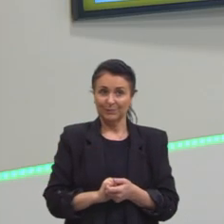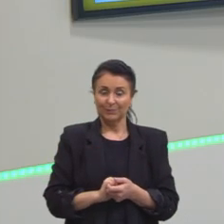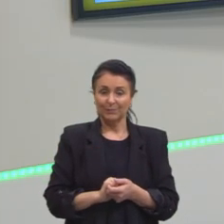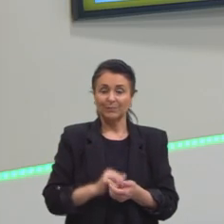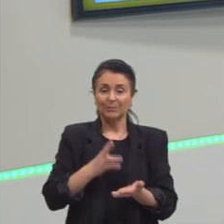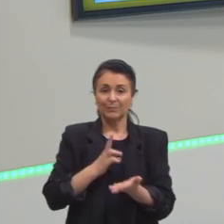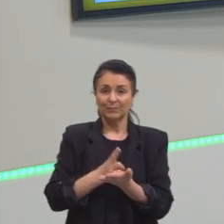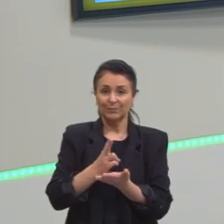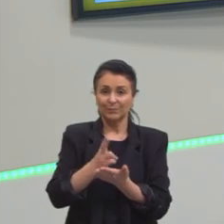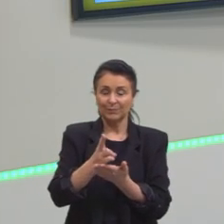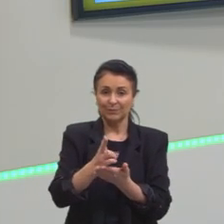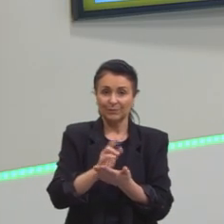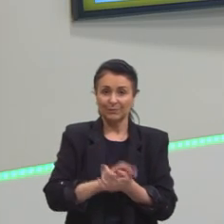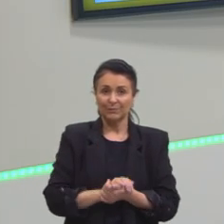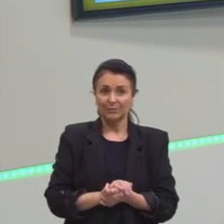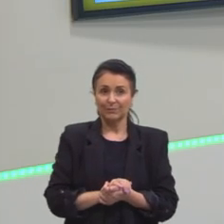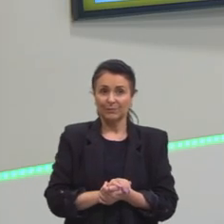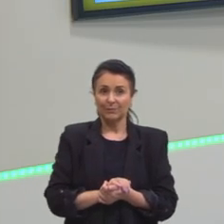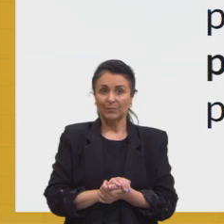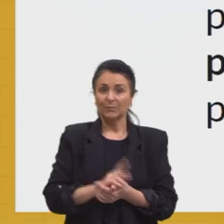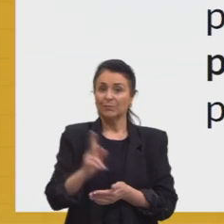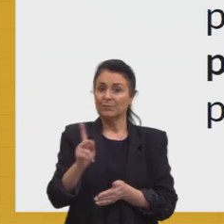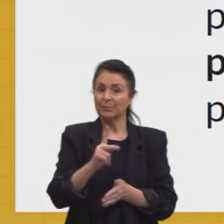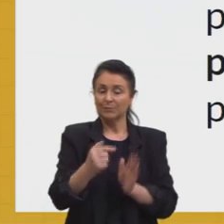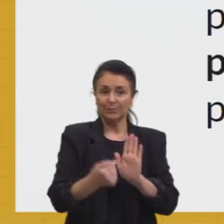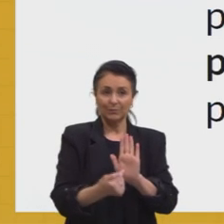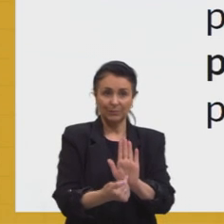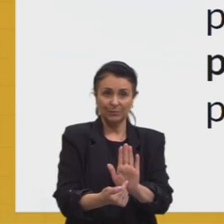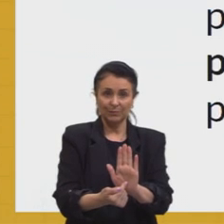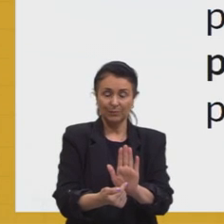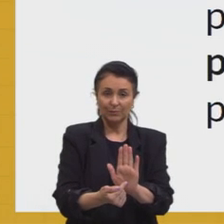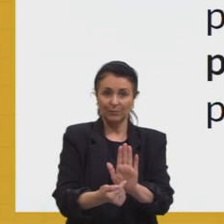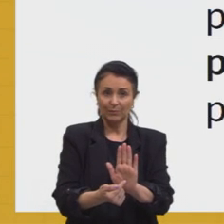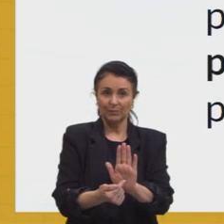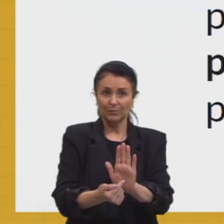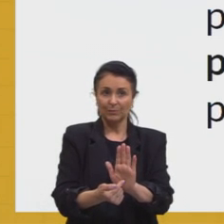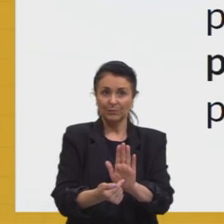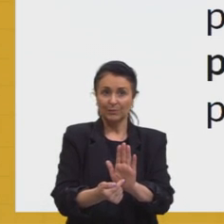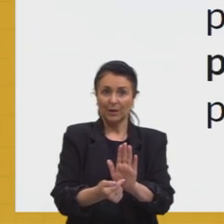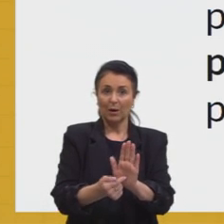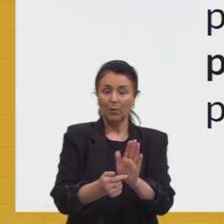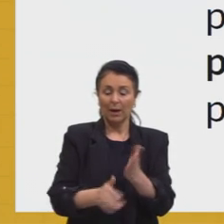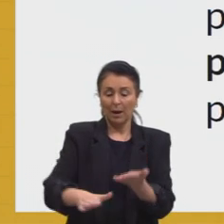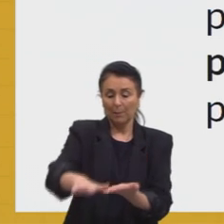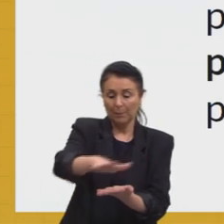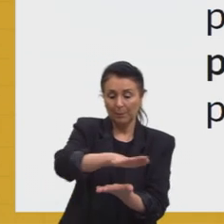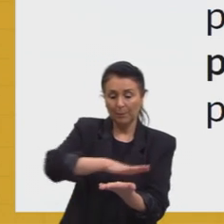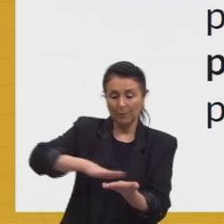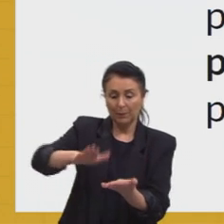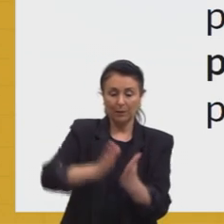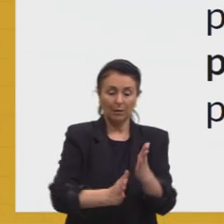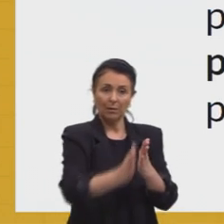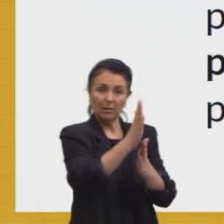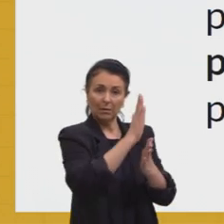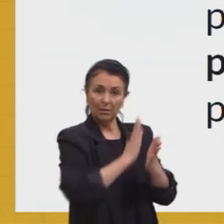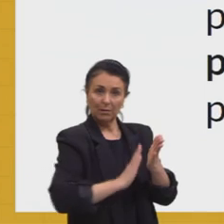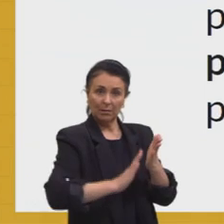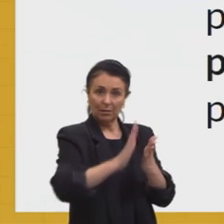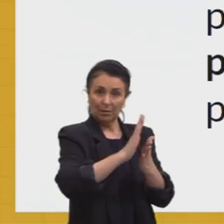Continuando. Aqui eu trago para vocês a projeção plana ou projeção azimutal.